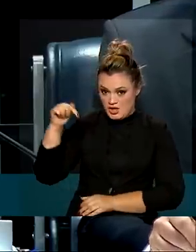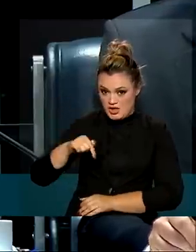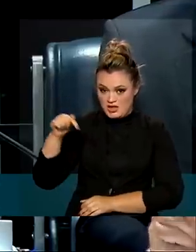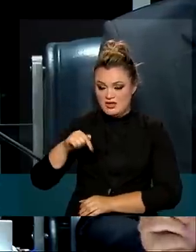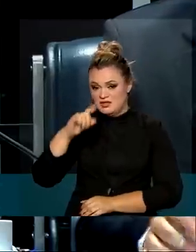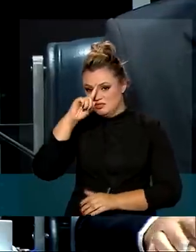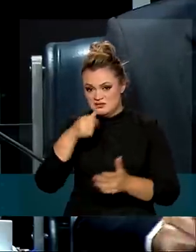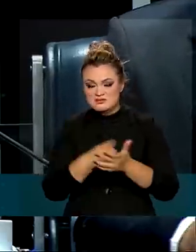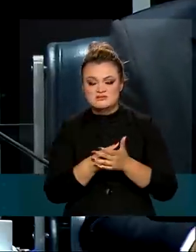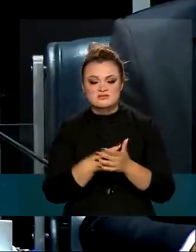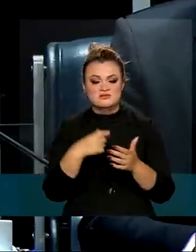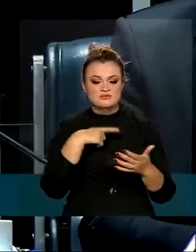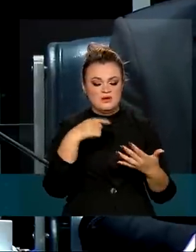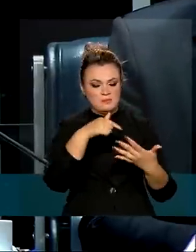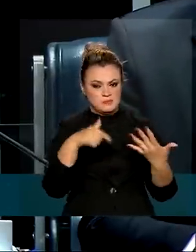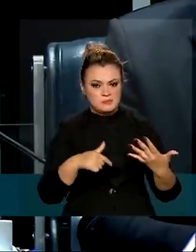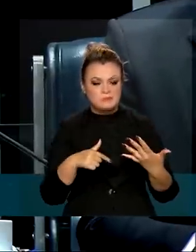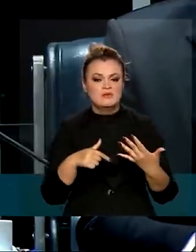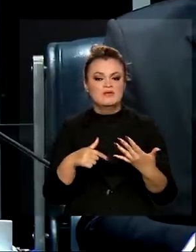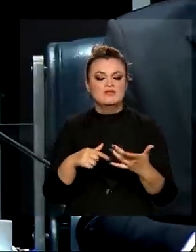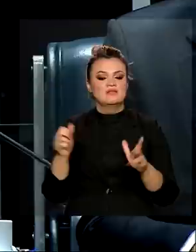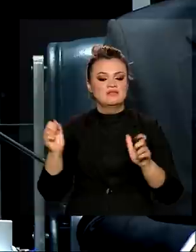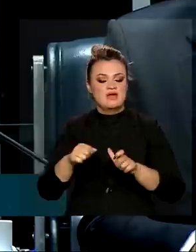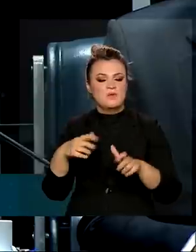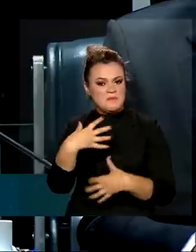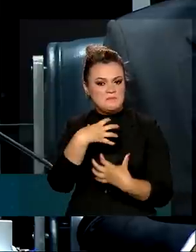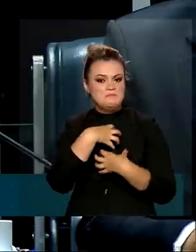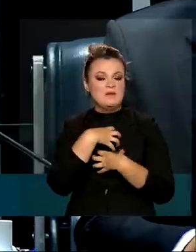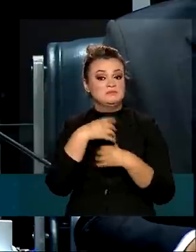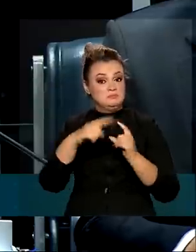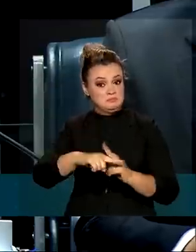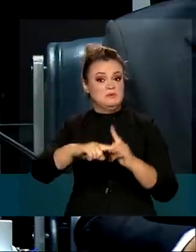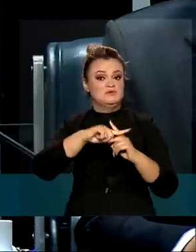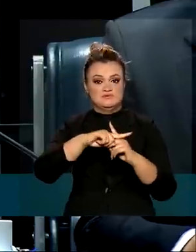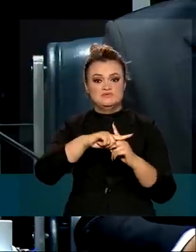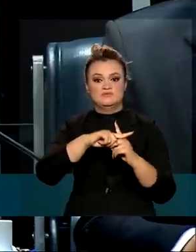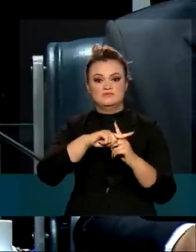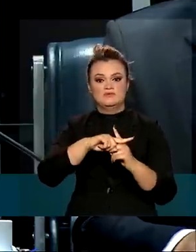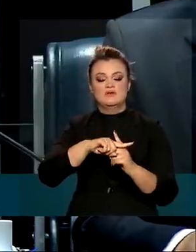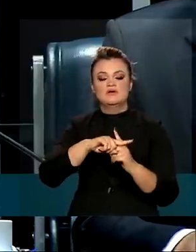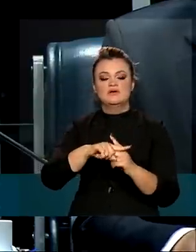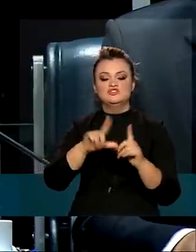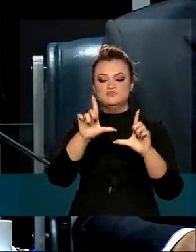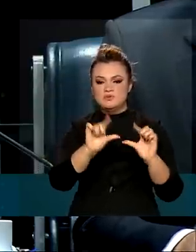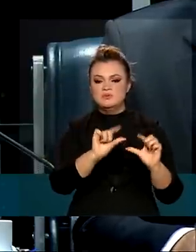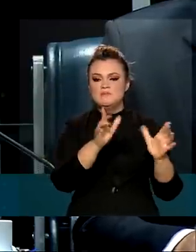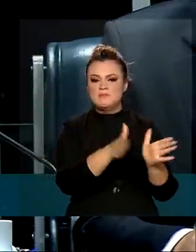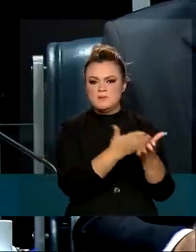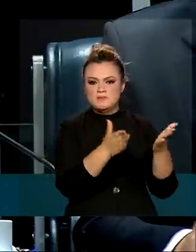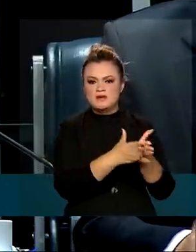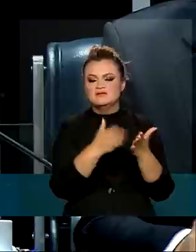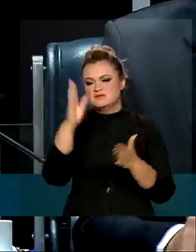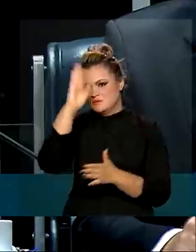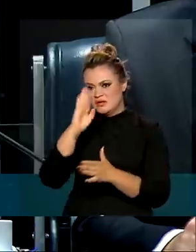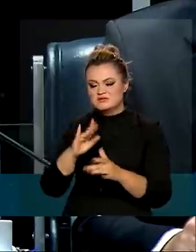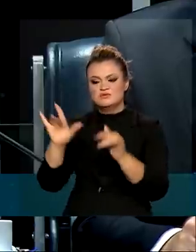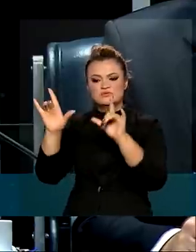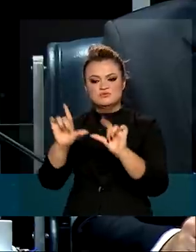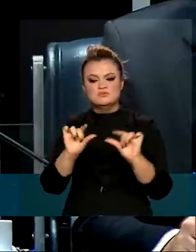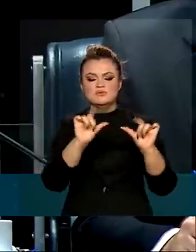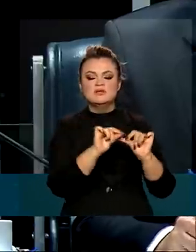de medidas, provocará um impacto muito positivo na redução da pobreza do nosso país,